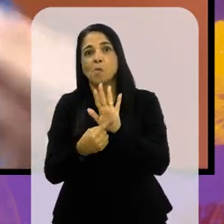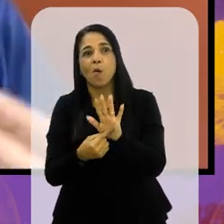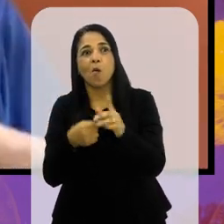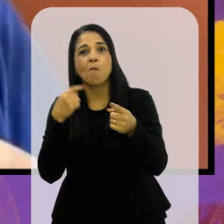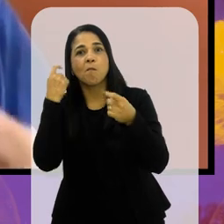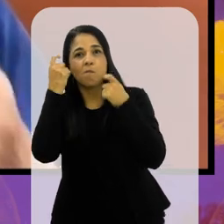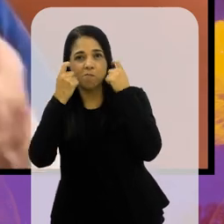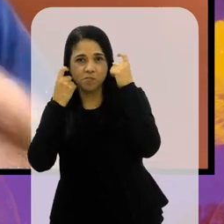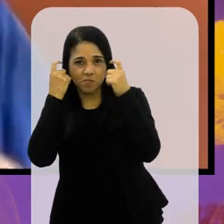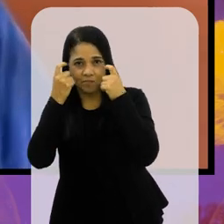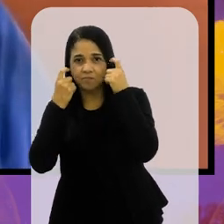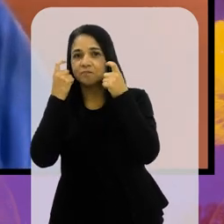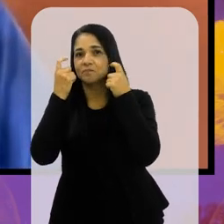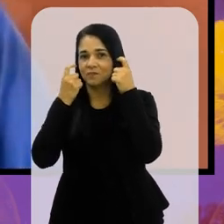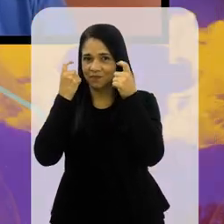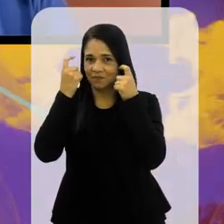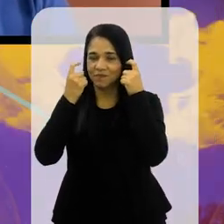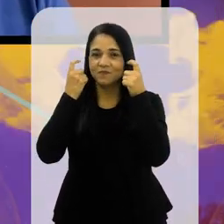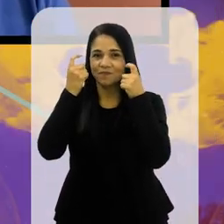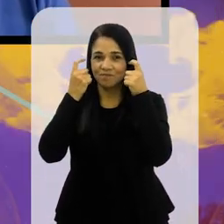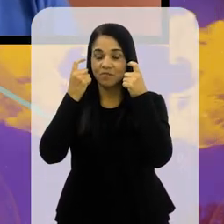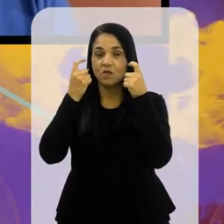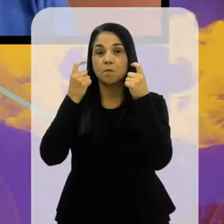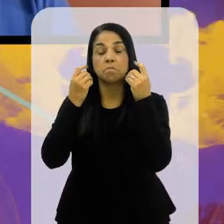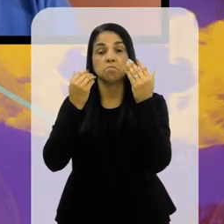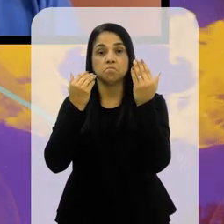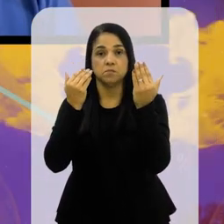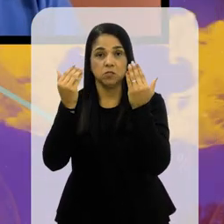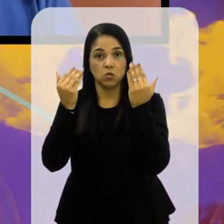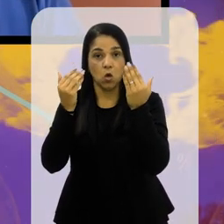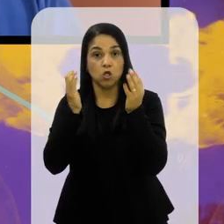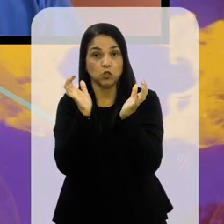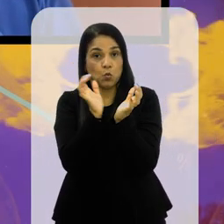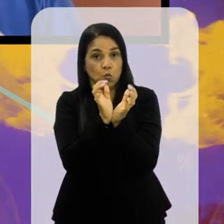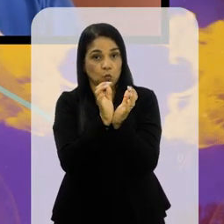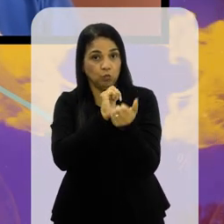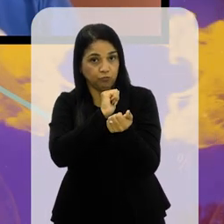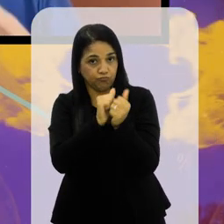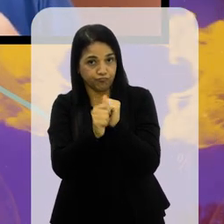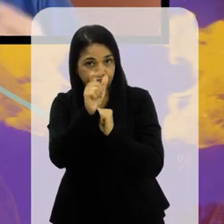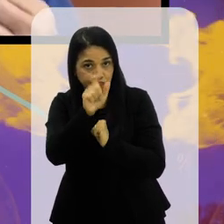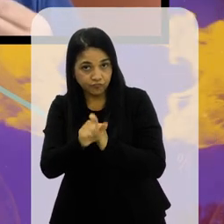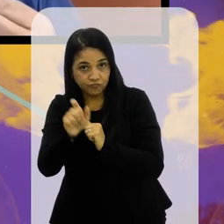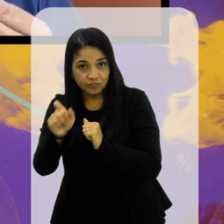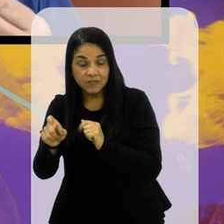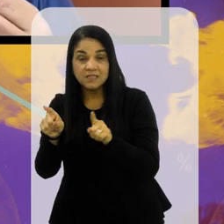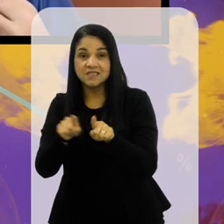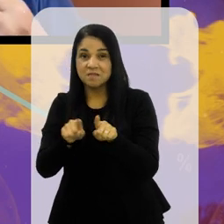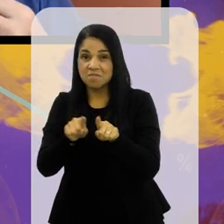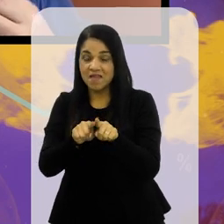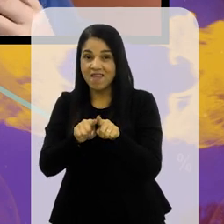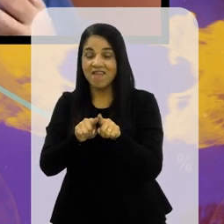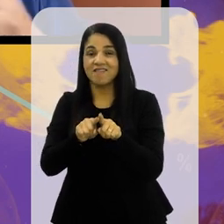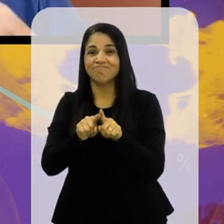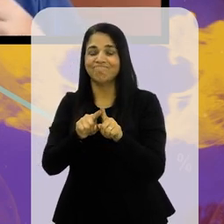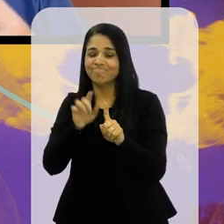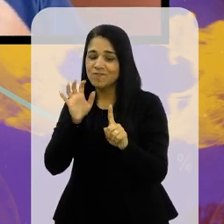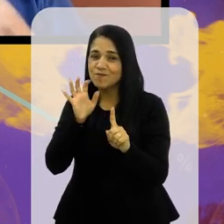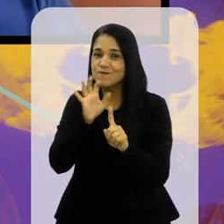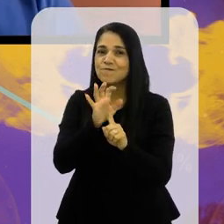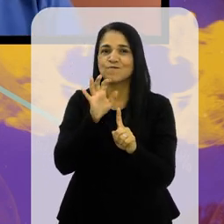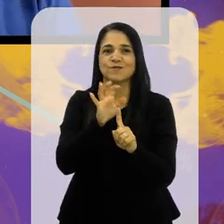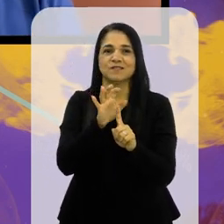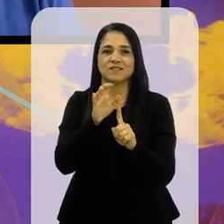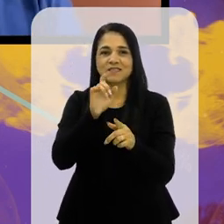te traz uma preocupação psicológica. Isso causa também um efeito